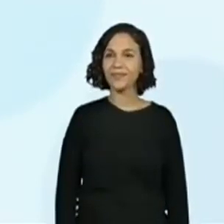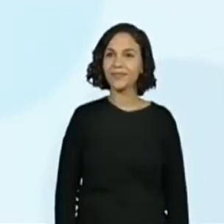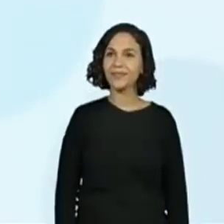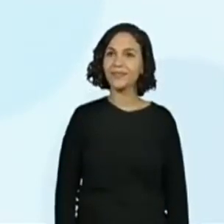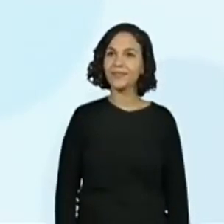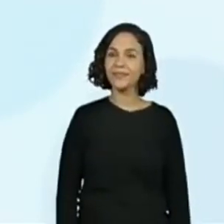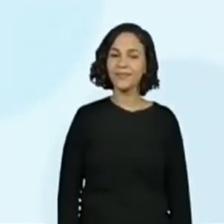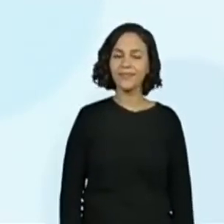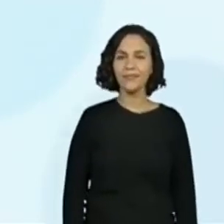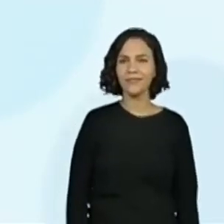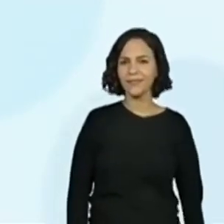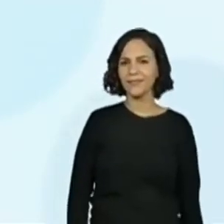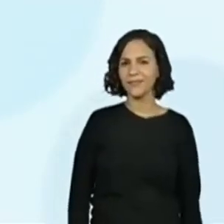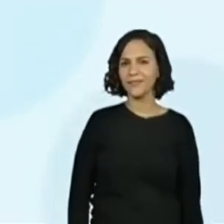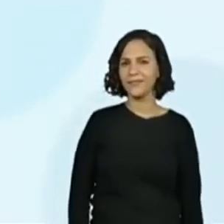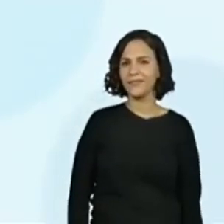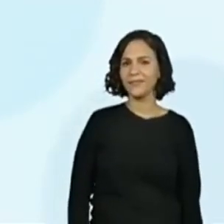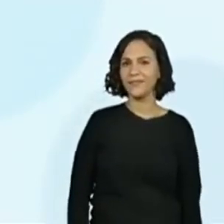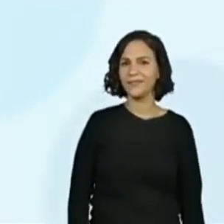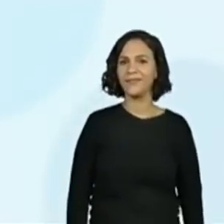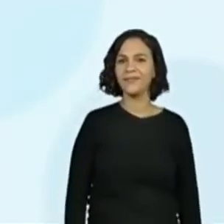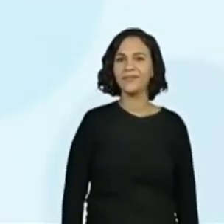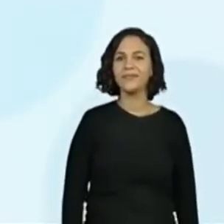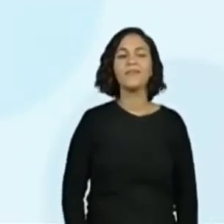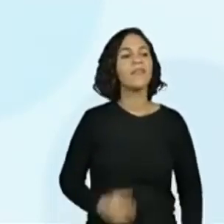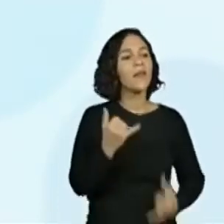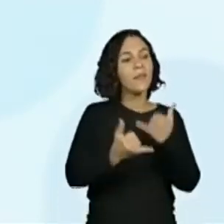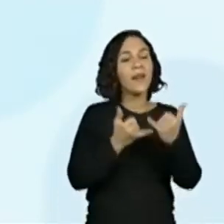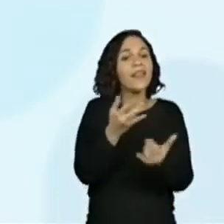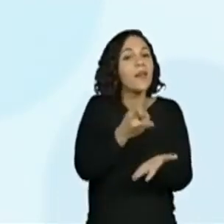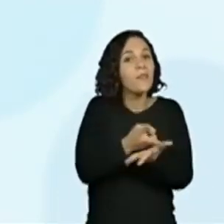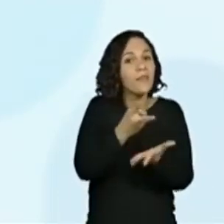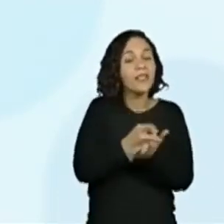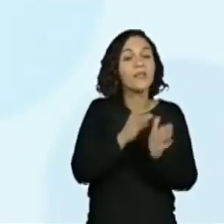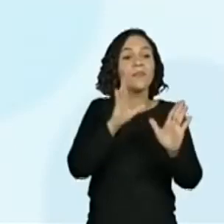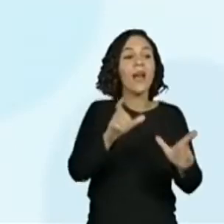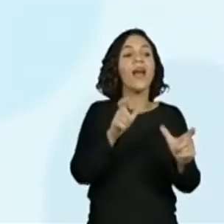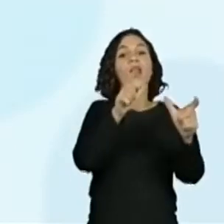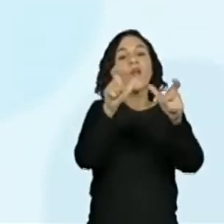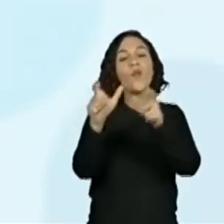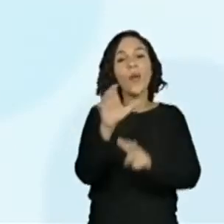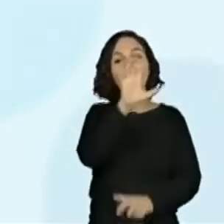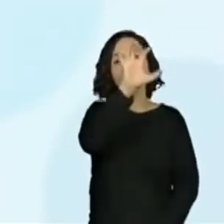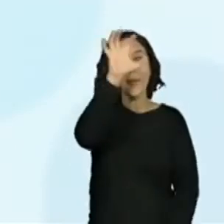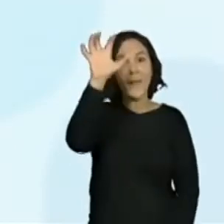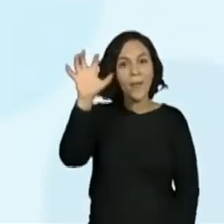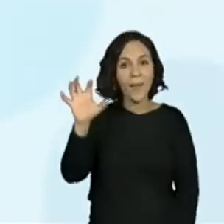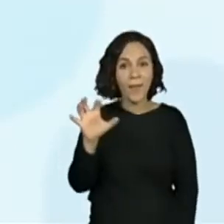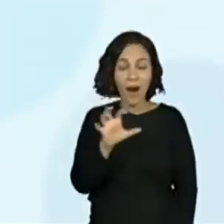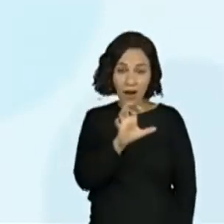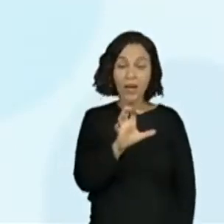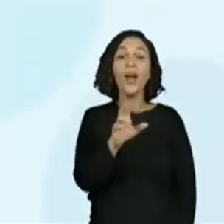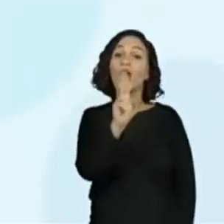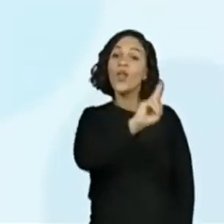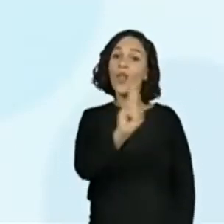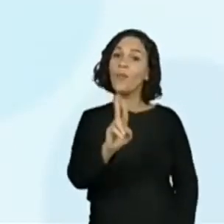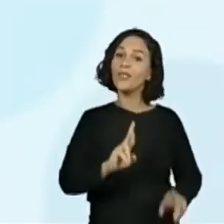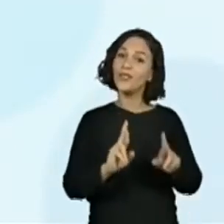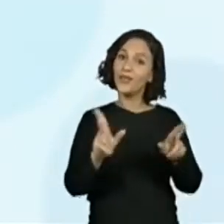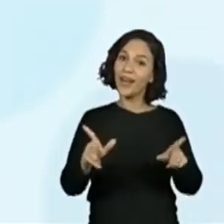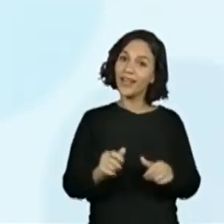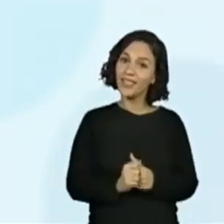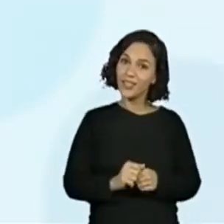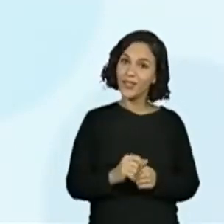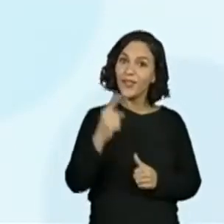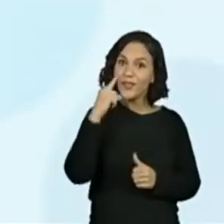mesma brincadeira, porém, em cada região, ela recebe um nome diferente.